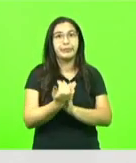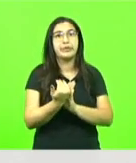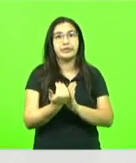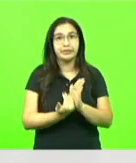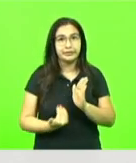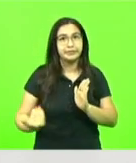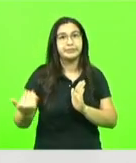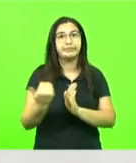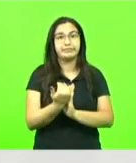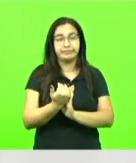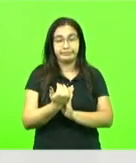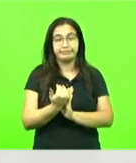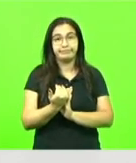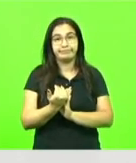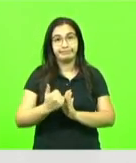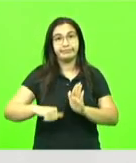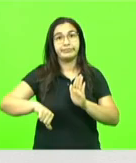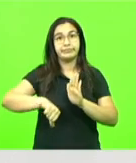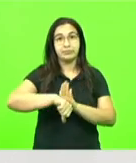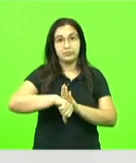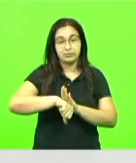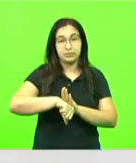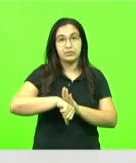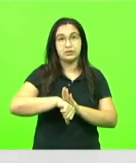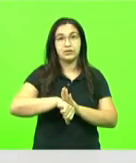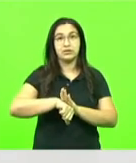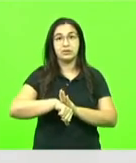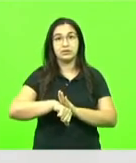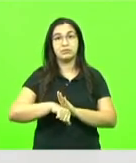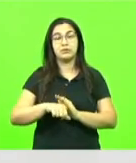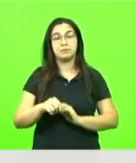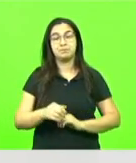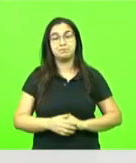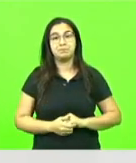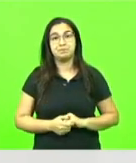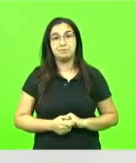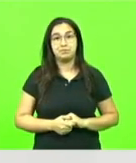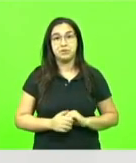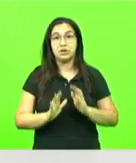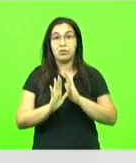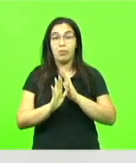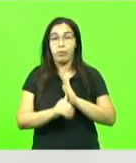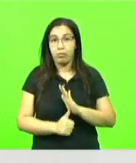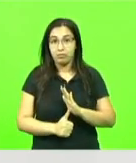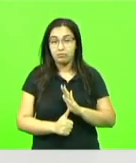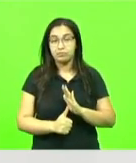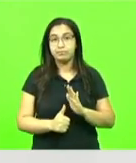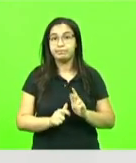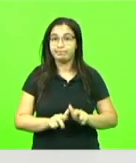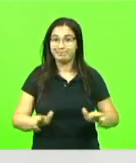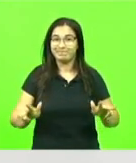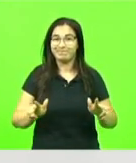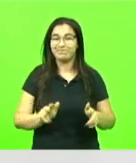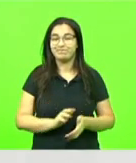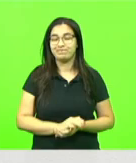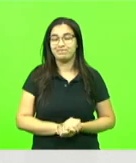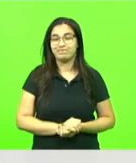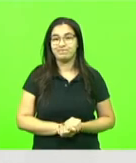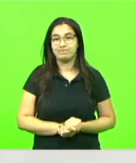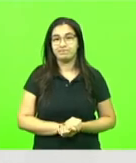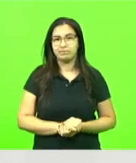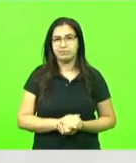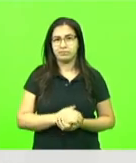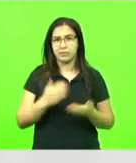do fato típico e antijurídico, conhecido como crime, de furto e roubo. Então, tenho umas